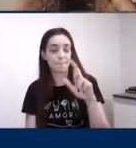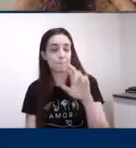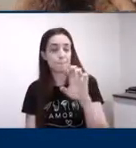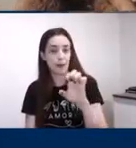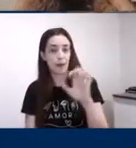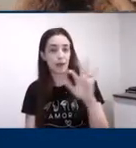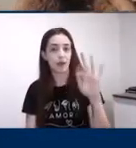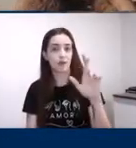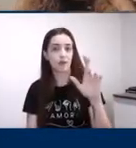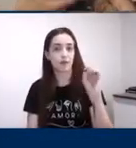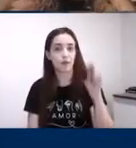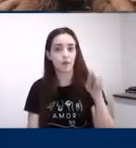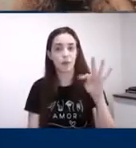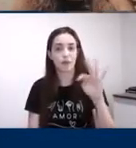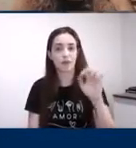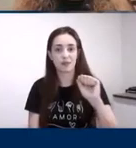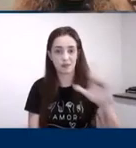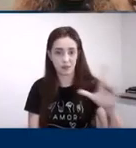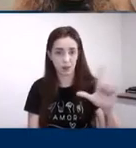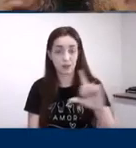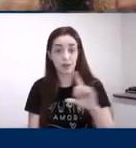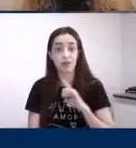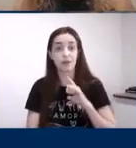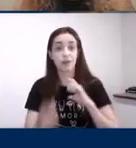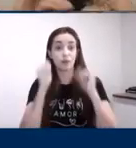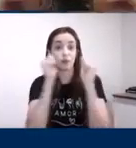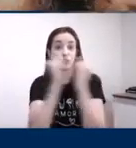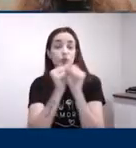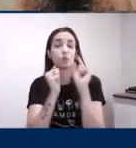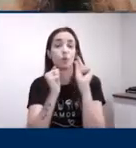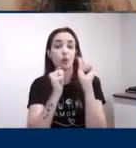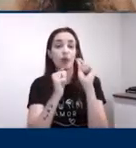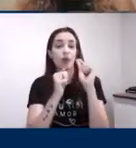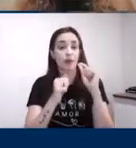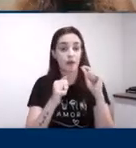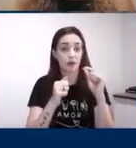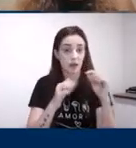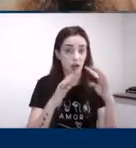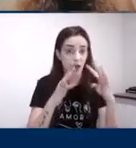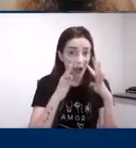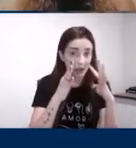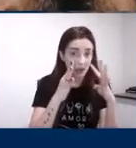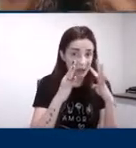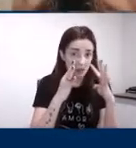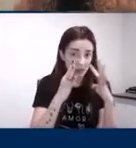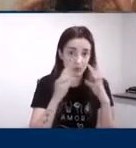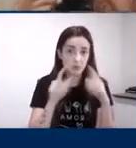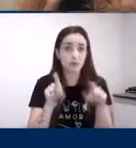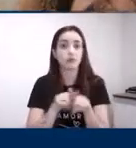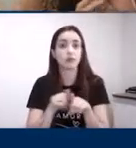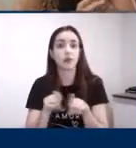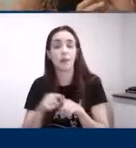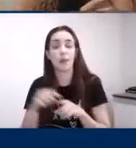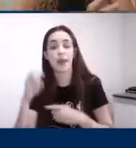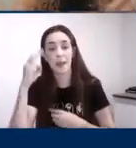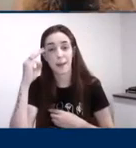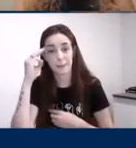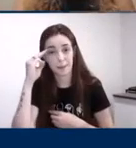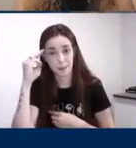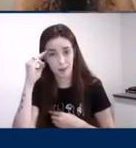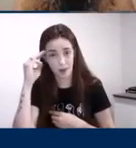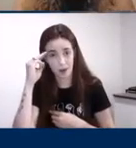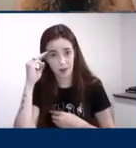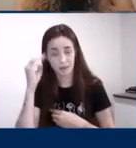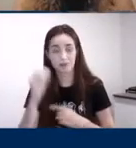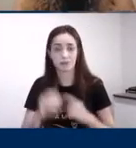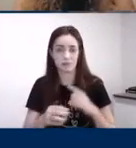atenção e a memória operacional. Que atenção? A gente tem dois tipos de atenção no cérebro. Uma atenção que é automática que vem com